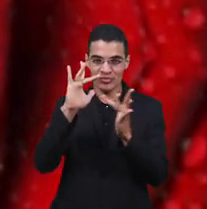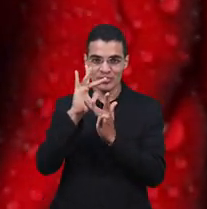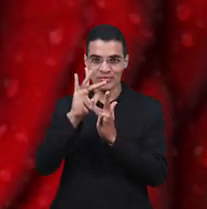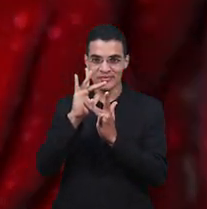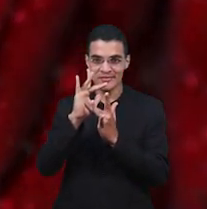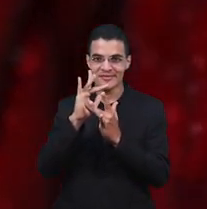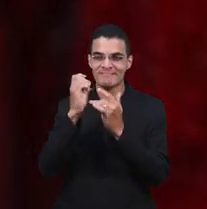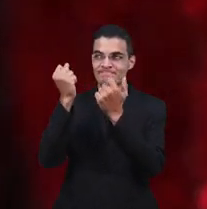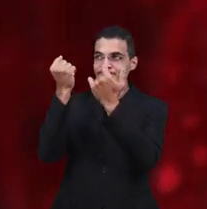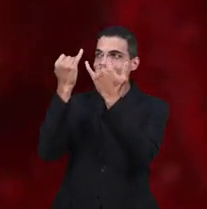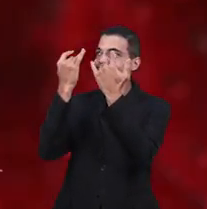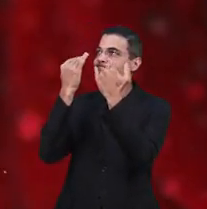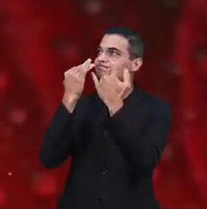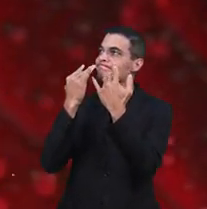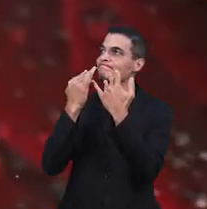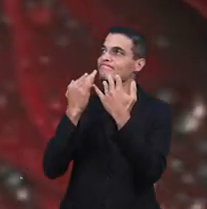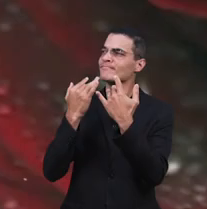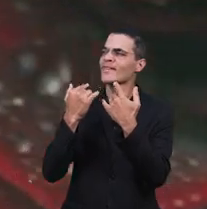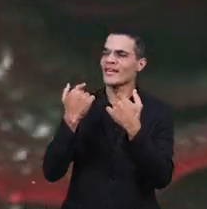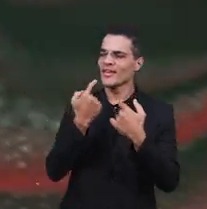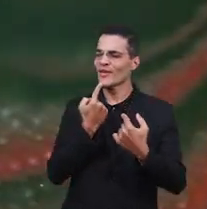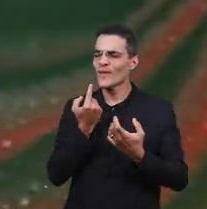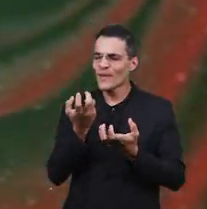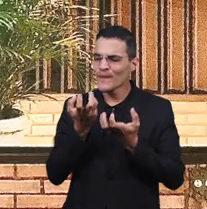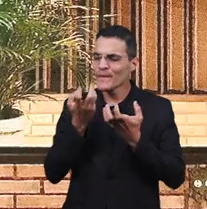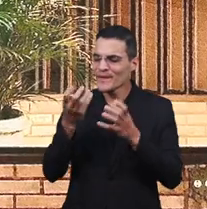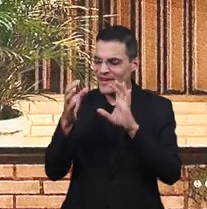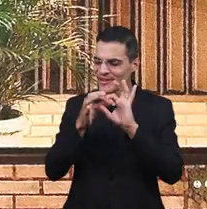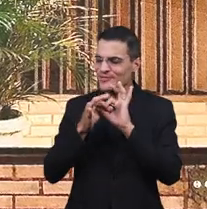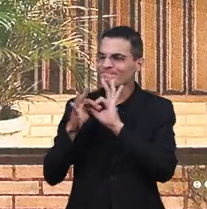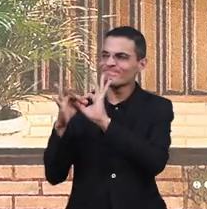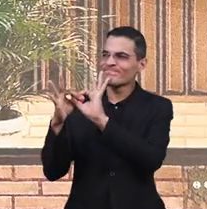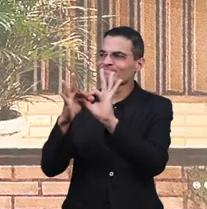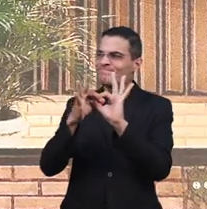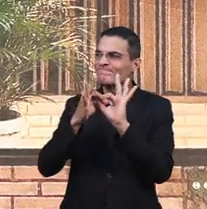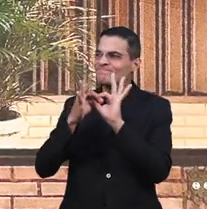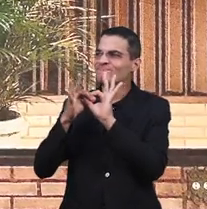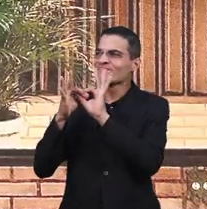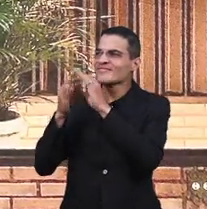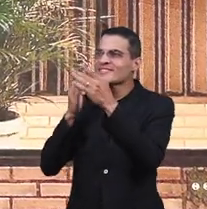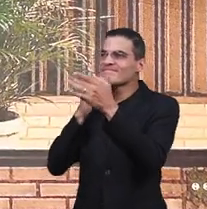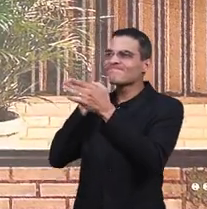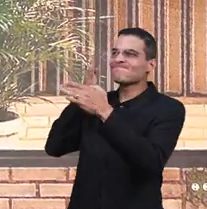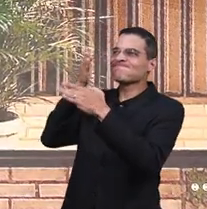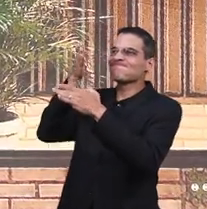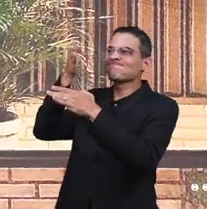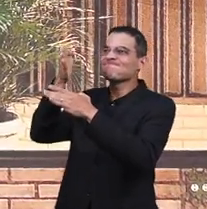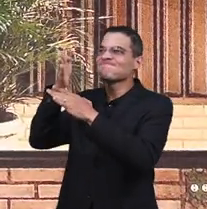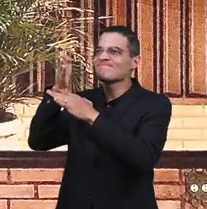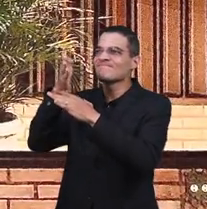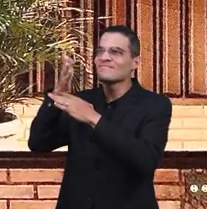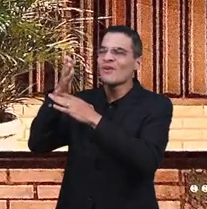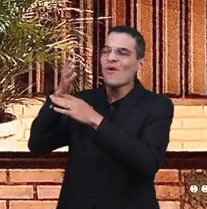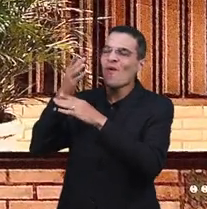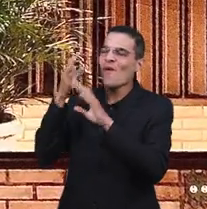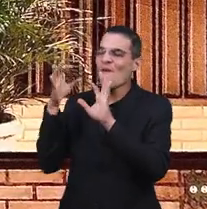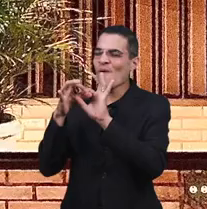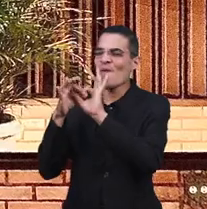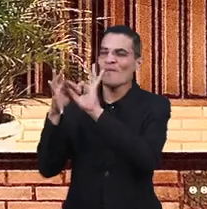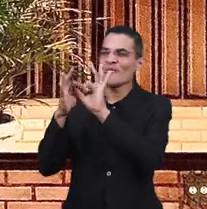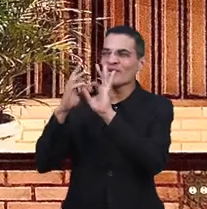Jesus em mim Permite-me que entre